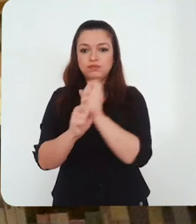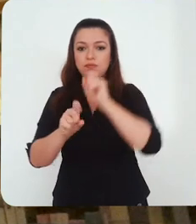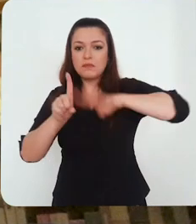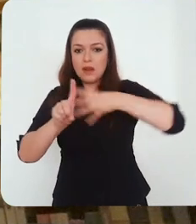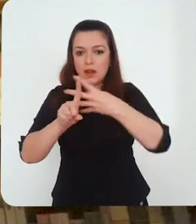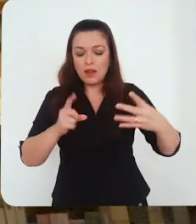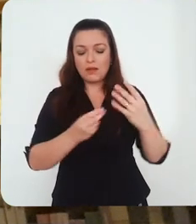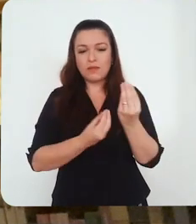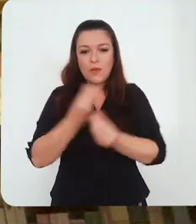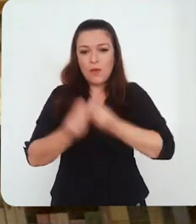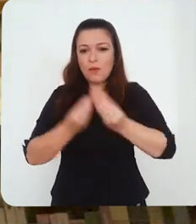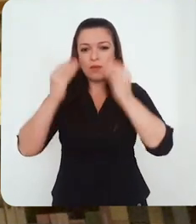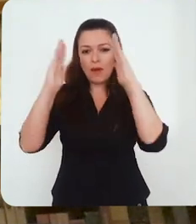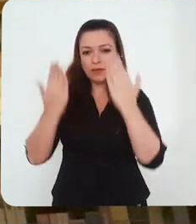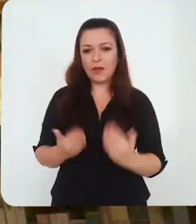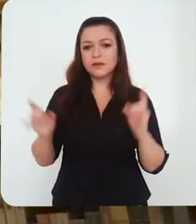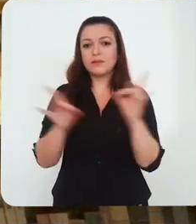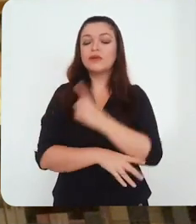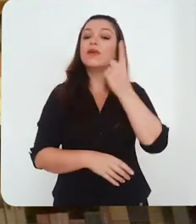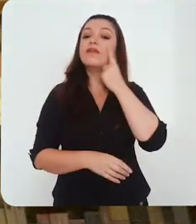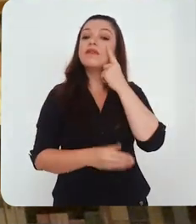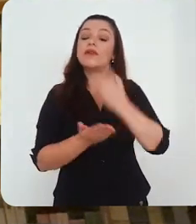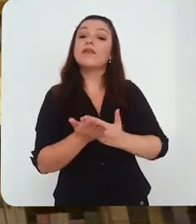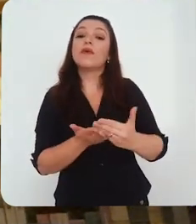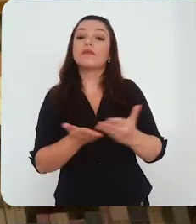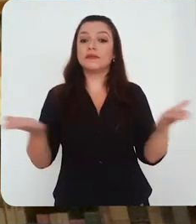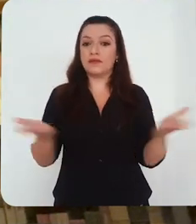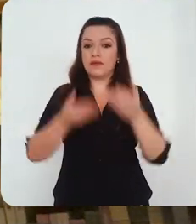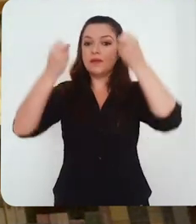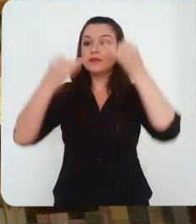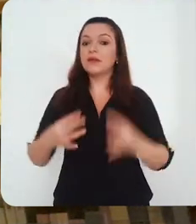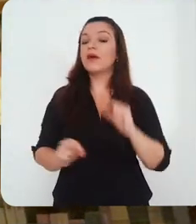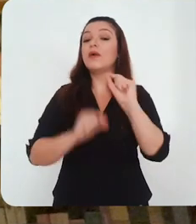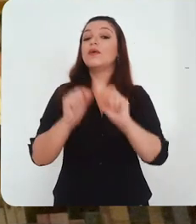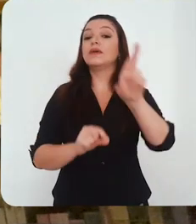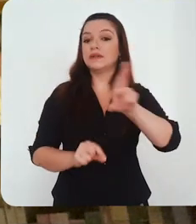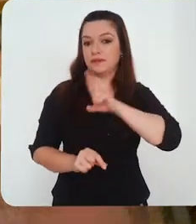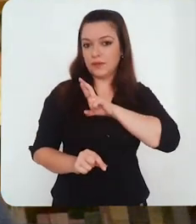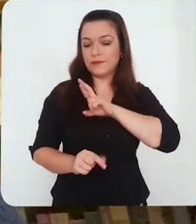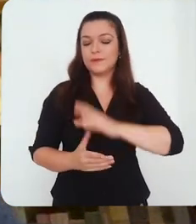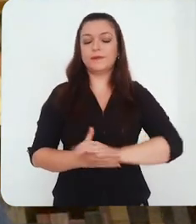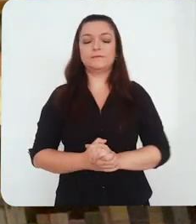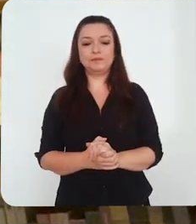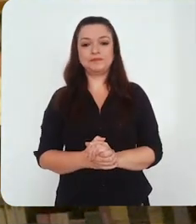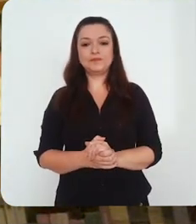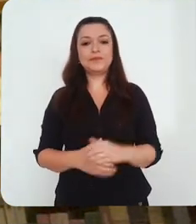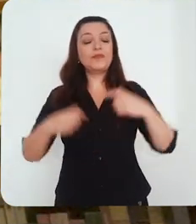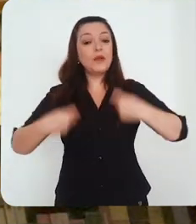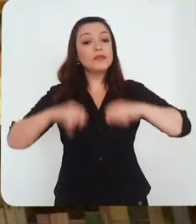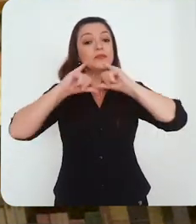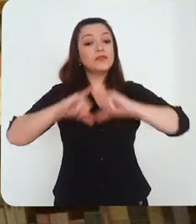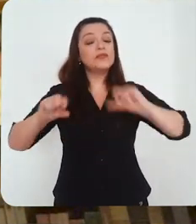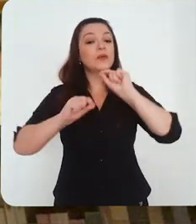dessas respostas é que eu gostaria de fazer esse comunicado e de colocar essas novas diretrizes nesse reinício de conversa que temos